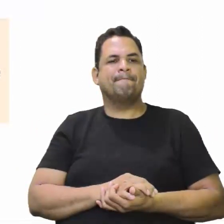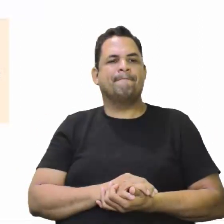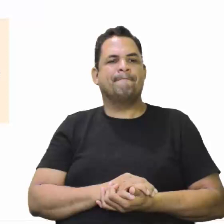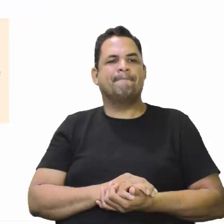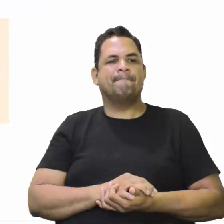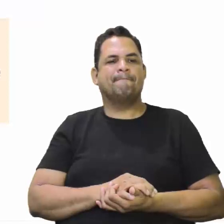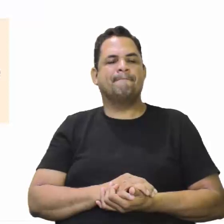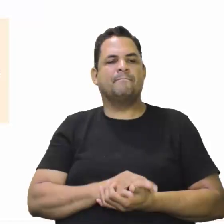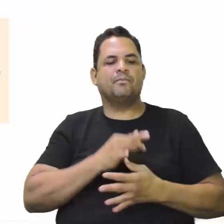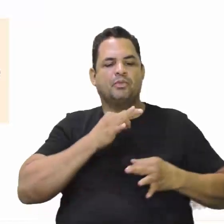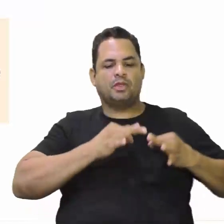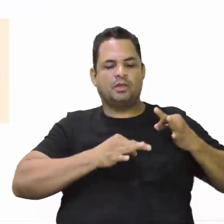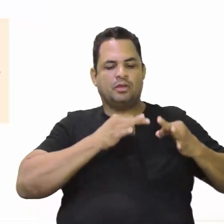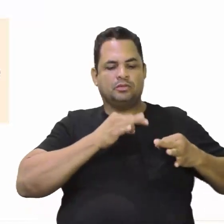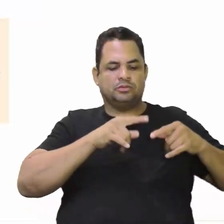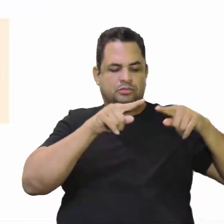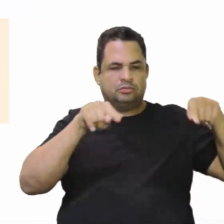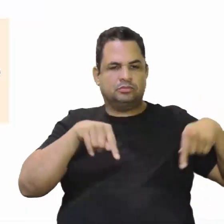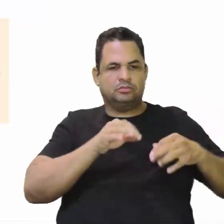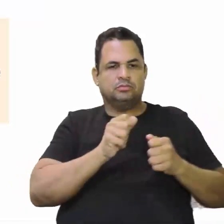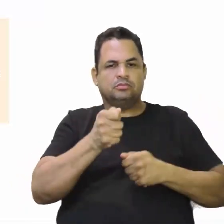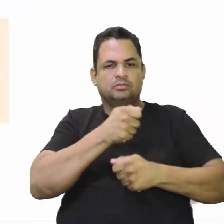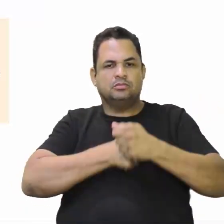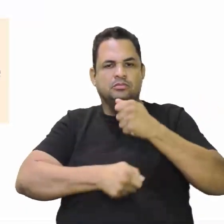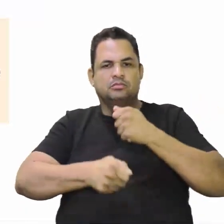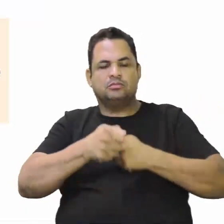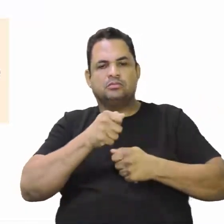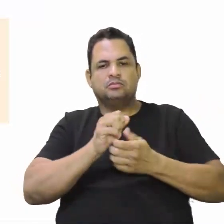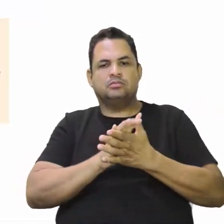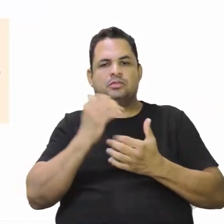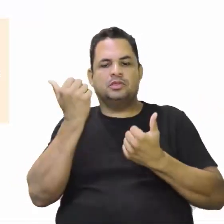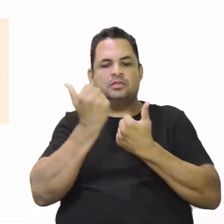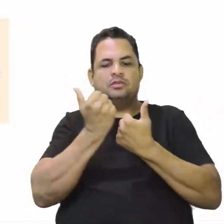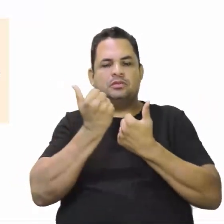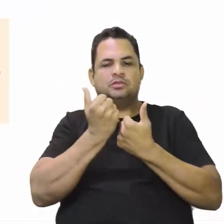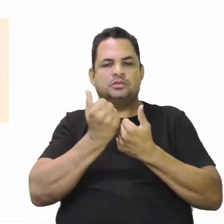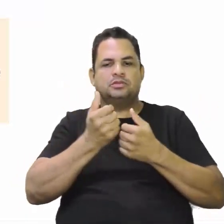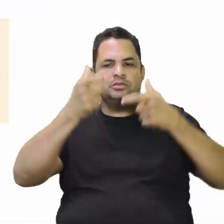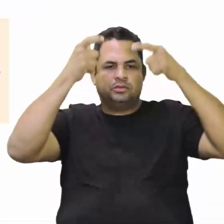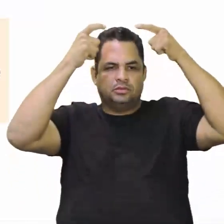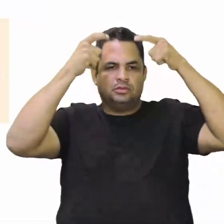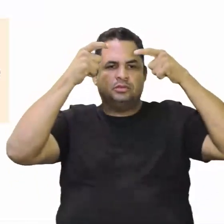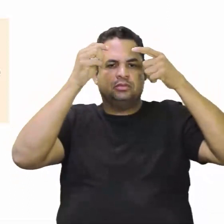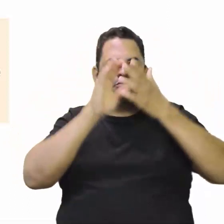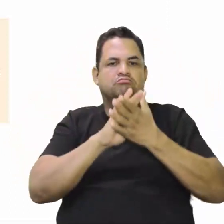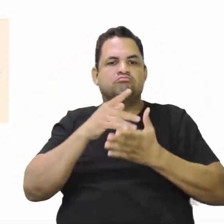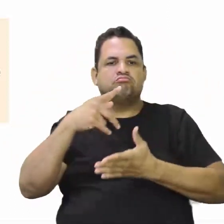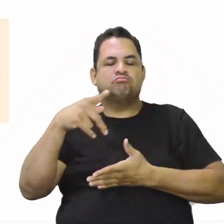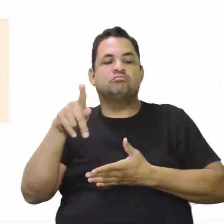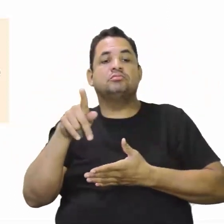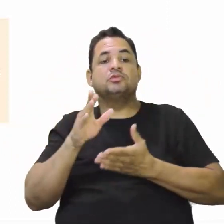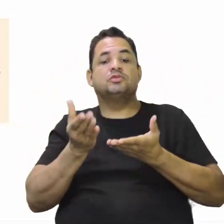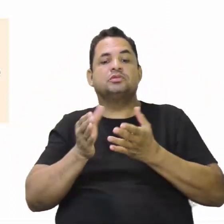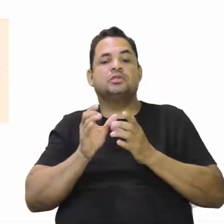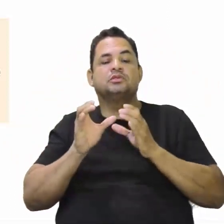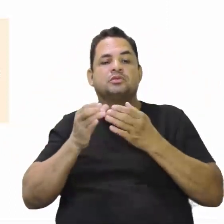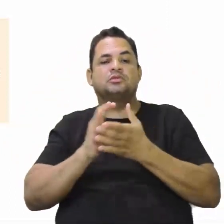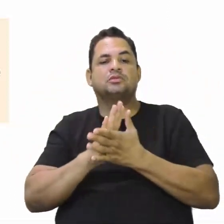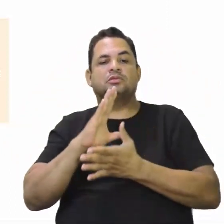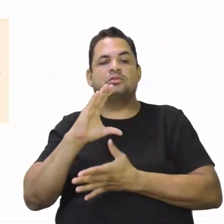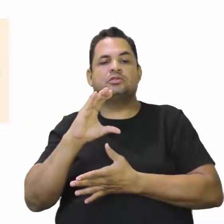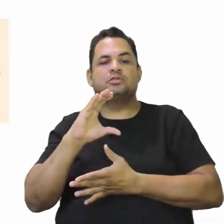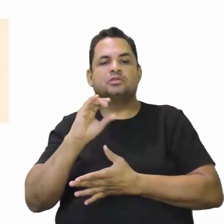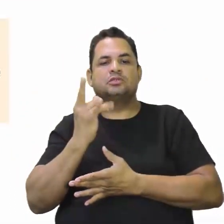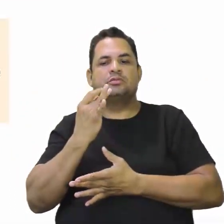Audiências. Administravam os vicerreinos e seus membros eram os chapetones.